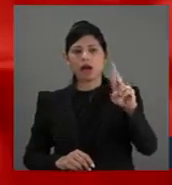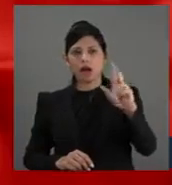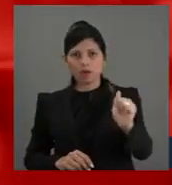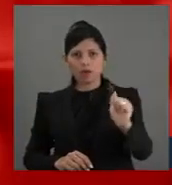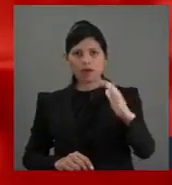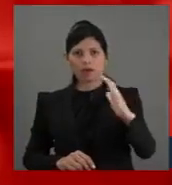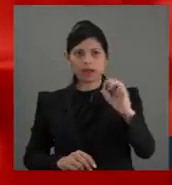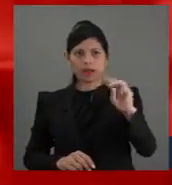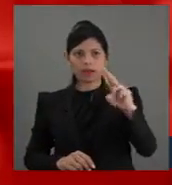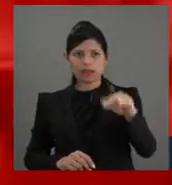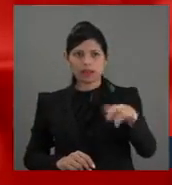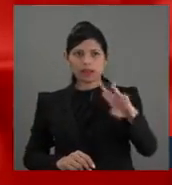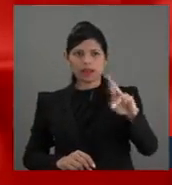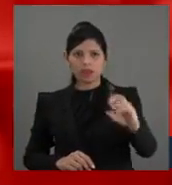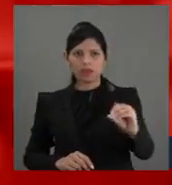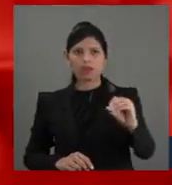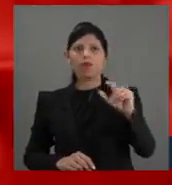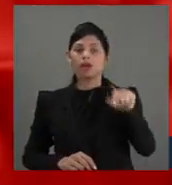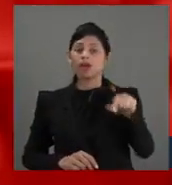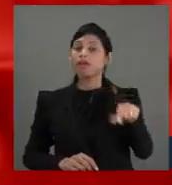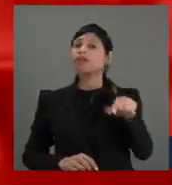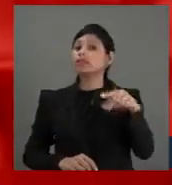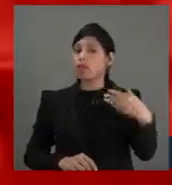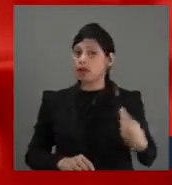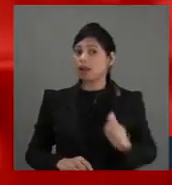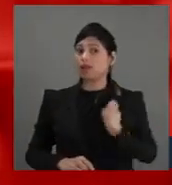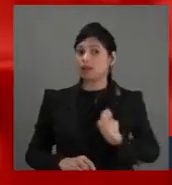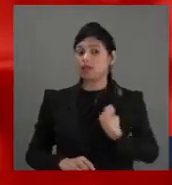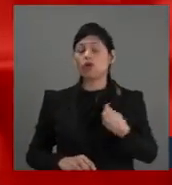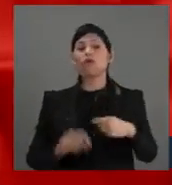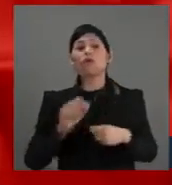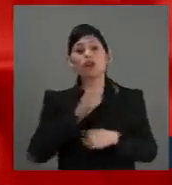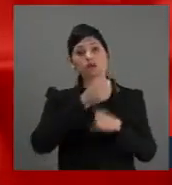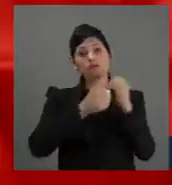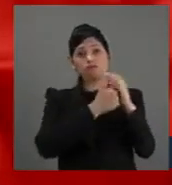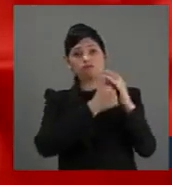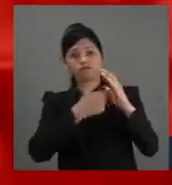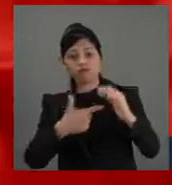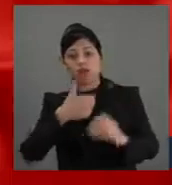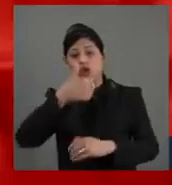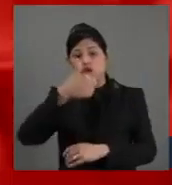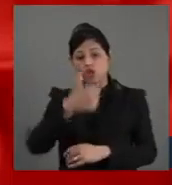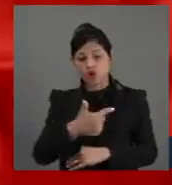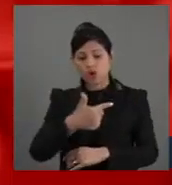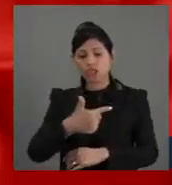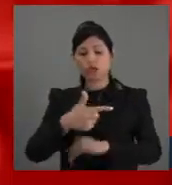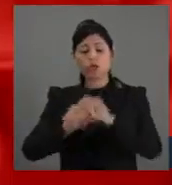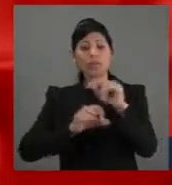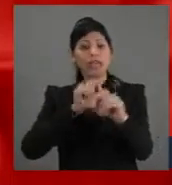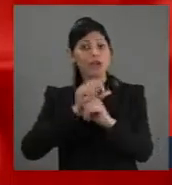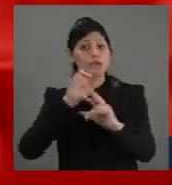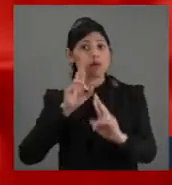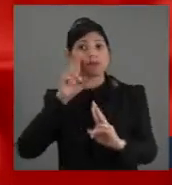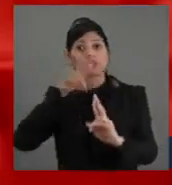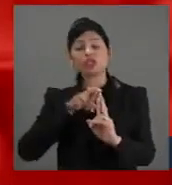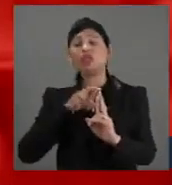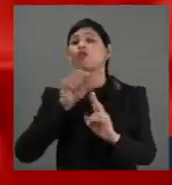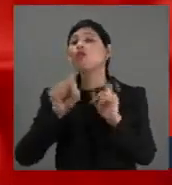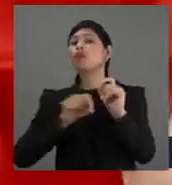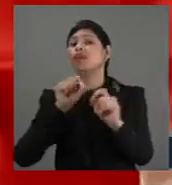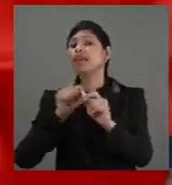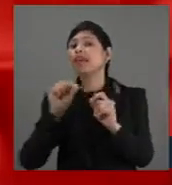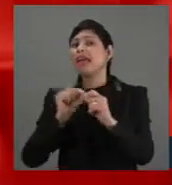ali foi colocado um dado. No Brasil, os 12 fatores de risco modificáveis para a demência respondem por